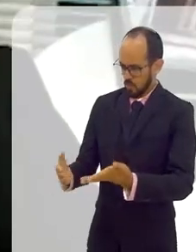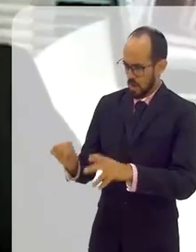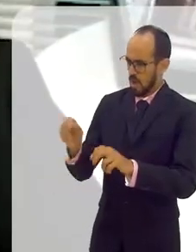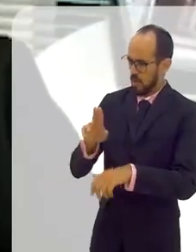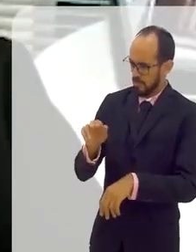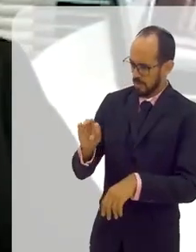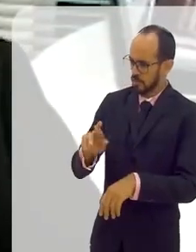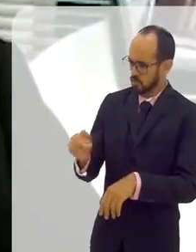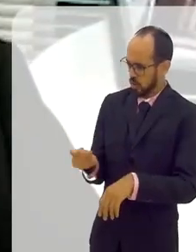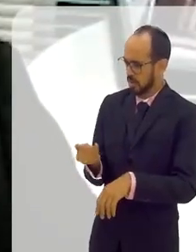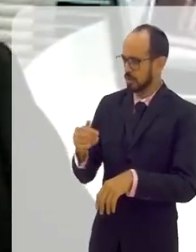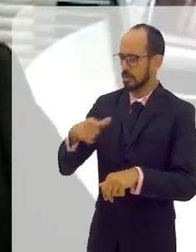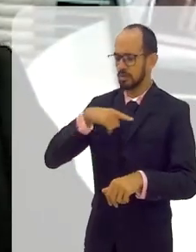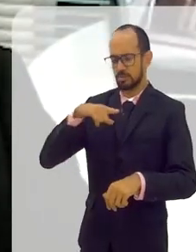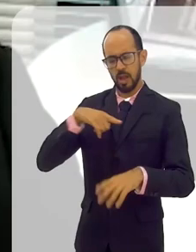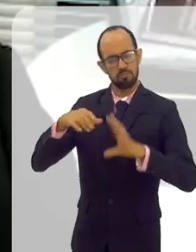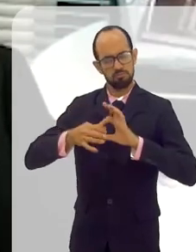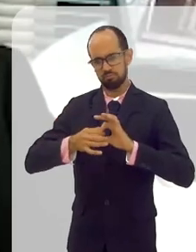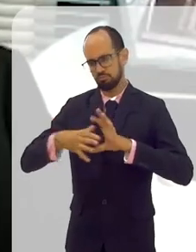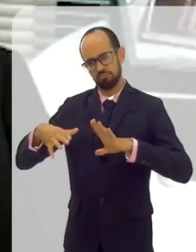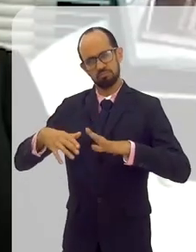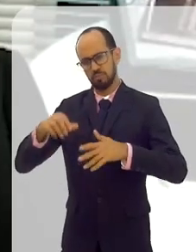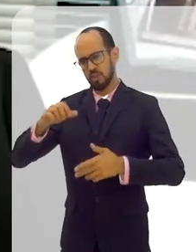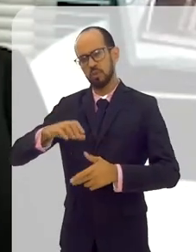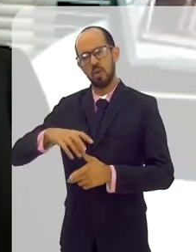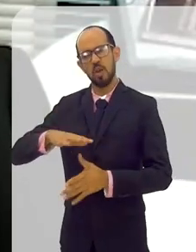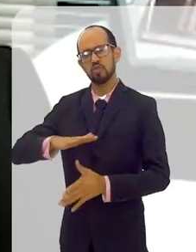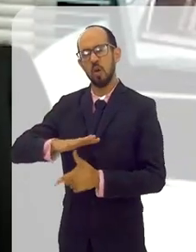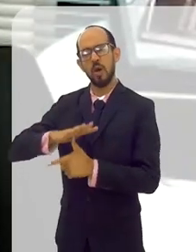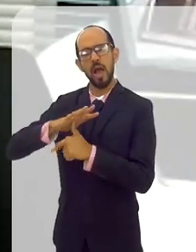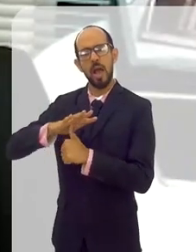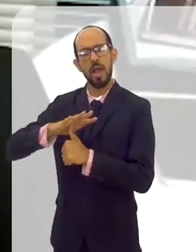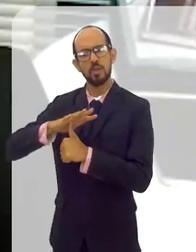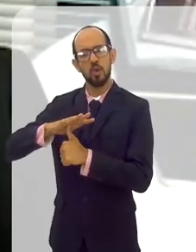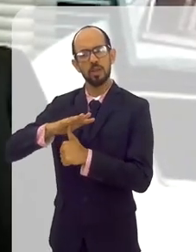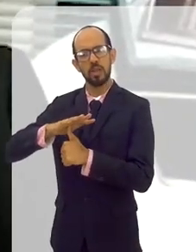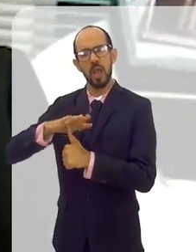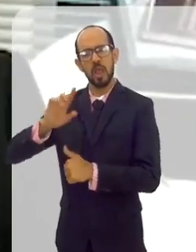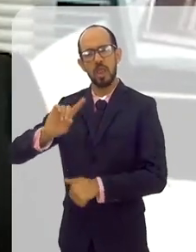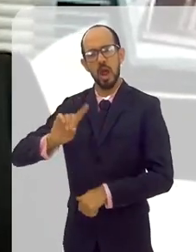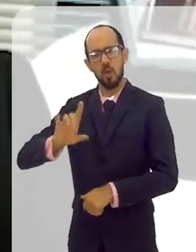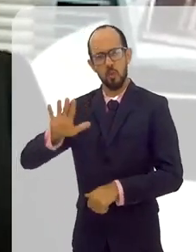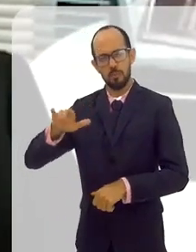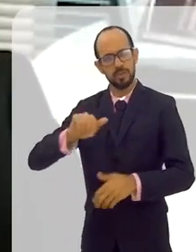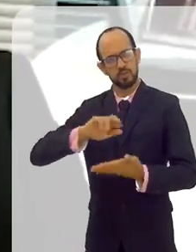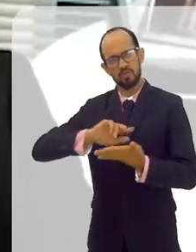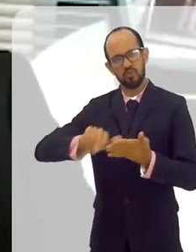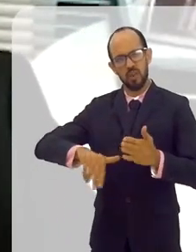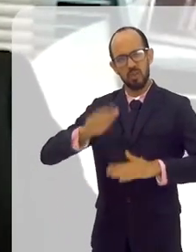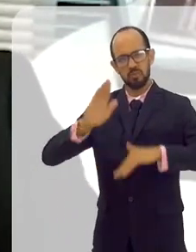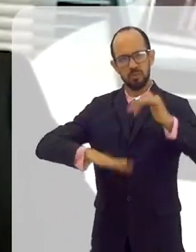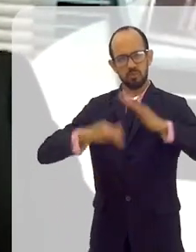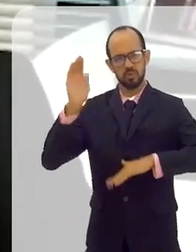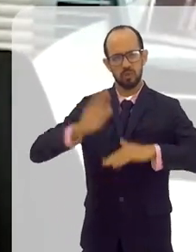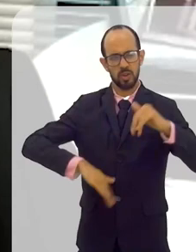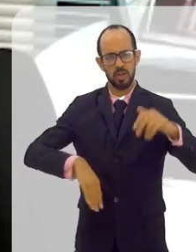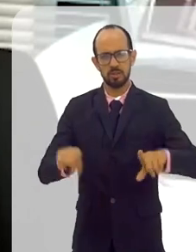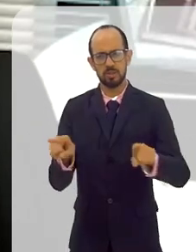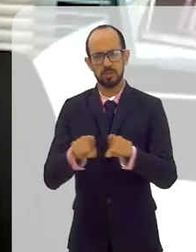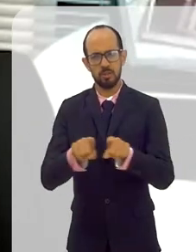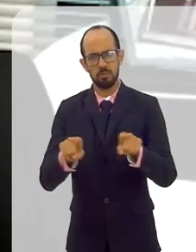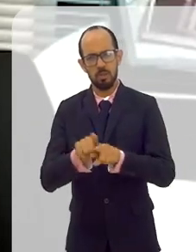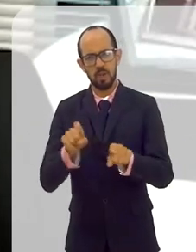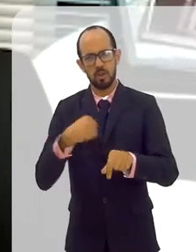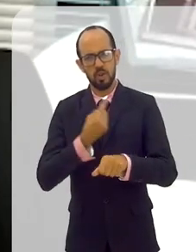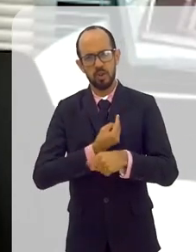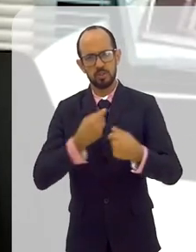UFRJ está à disposição, através não só da reitoria, mas dos seus especialistas nas diferentes áreas do conhecimento. Nós